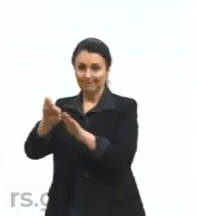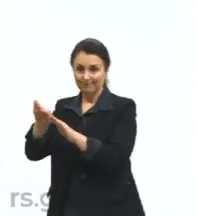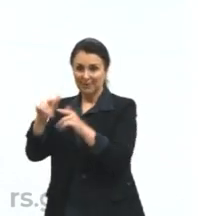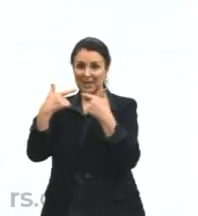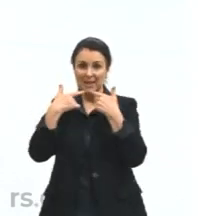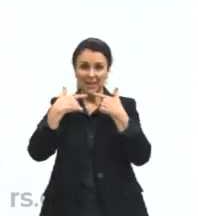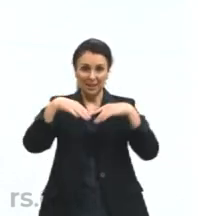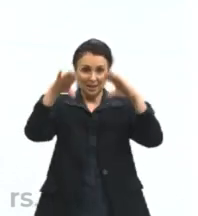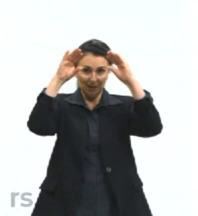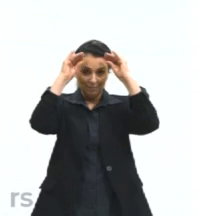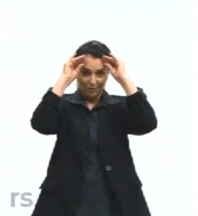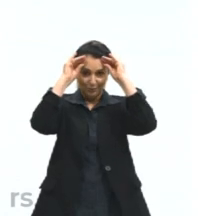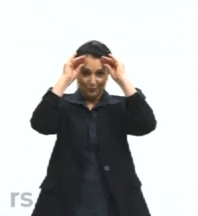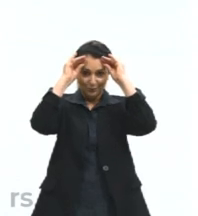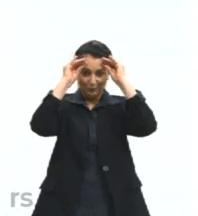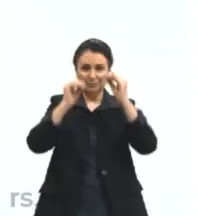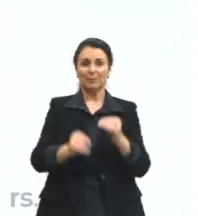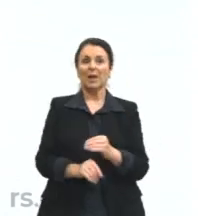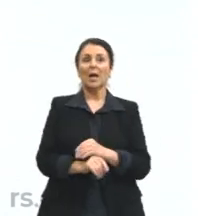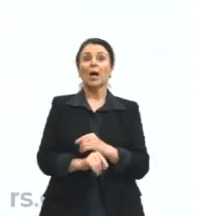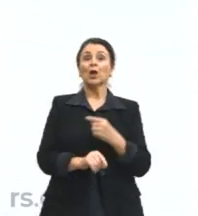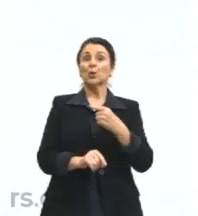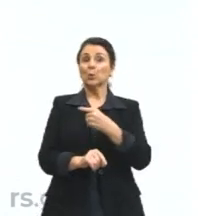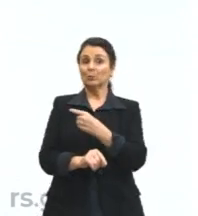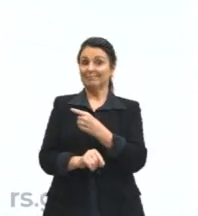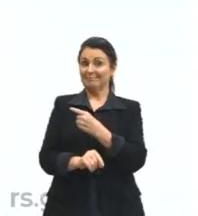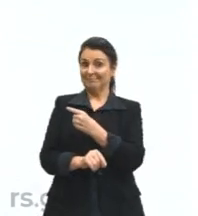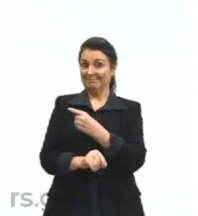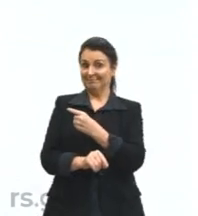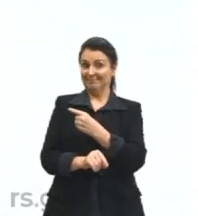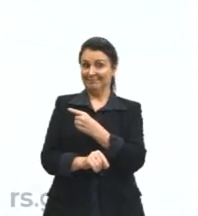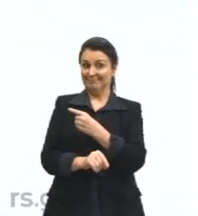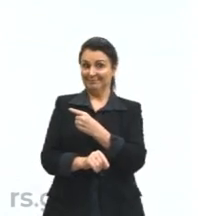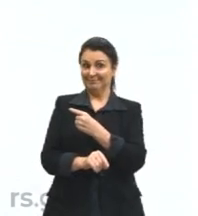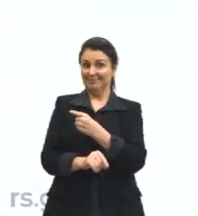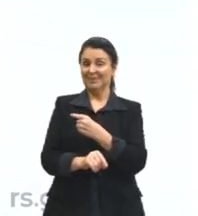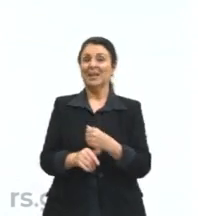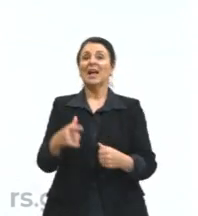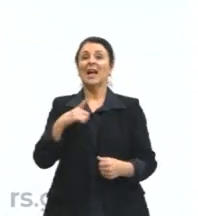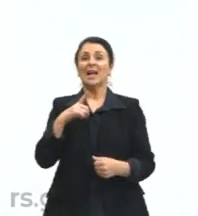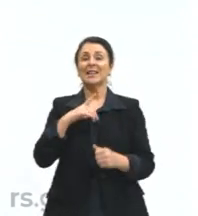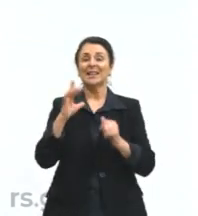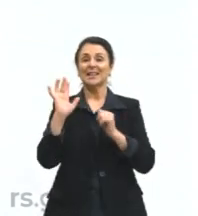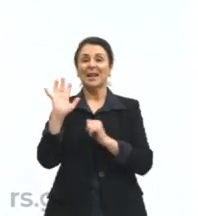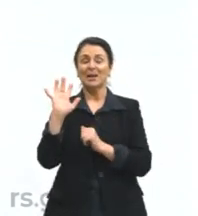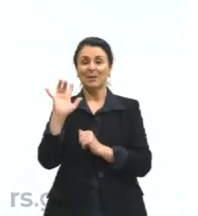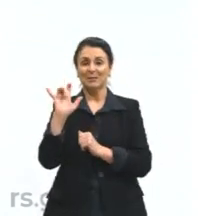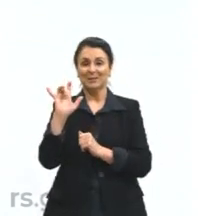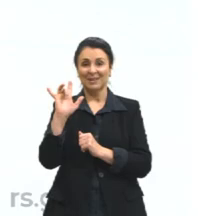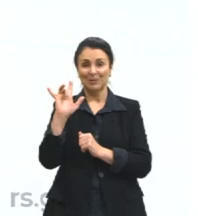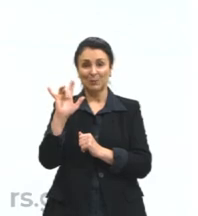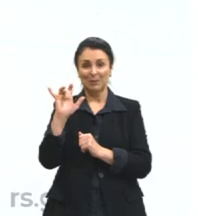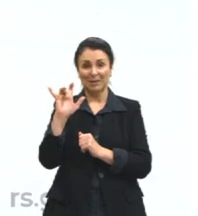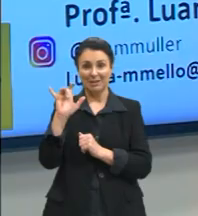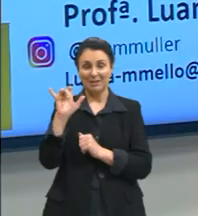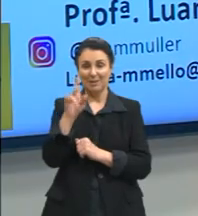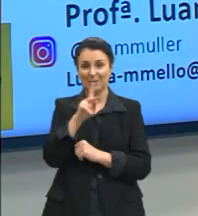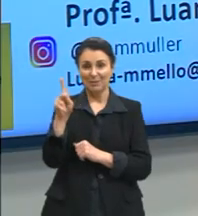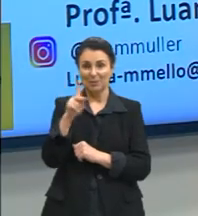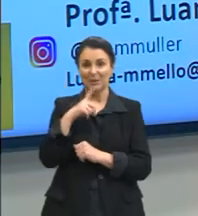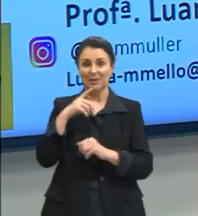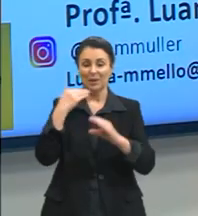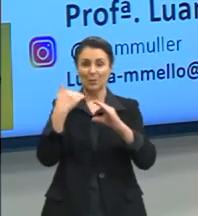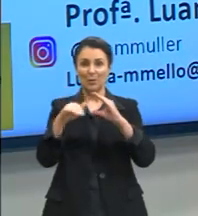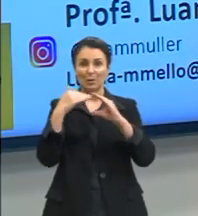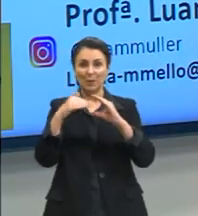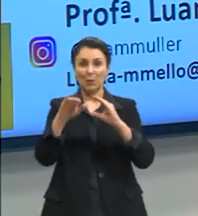vocês que aqui no cantinho vocês têm o meu Instagram, se vocês quiserem me acompanhar também por lá. E vocês têm aqui o meu e-mail